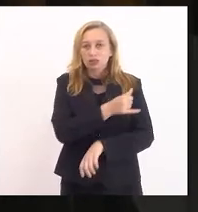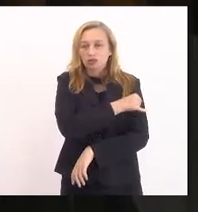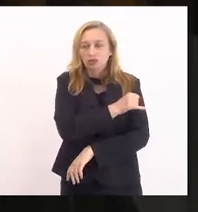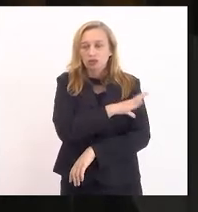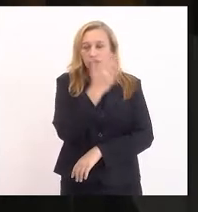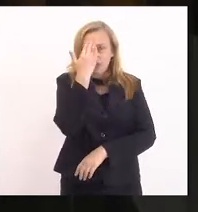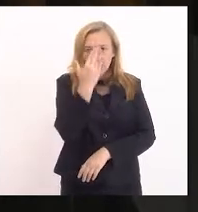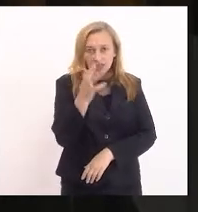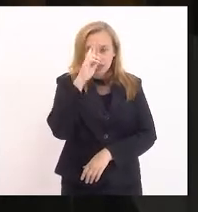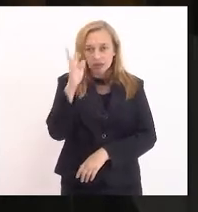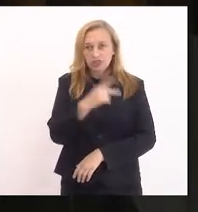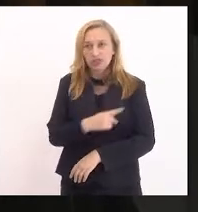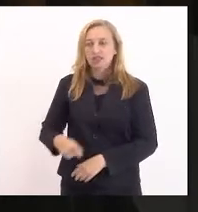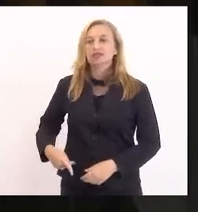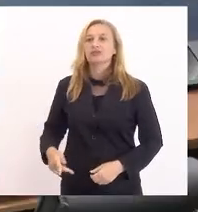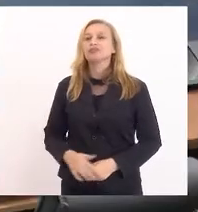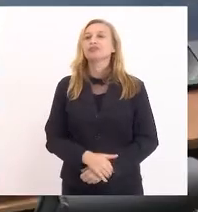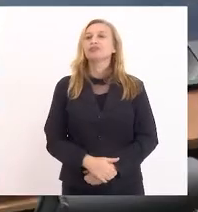Janeiro. Muito obrigado, senhor presidente.